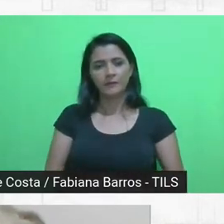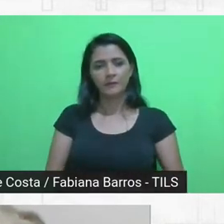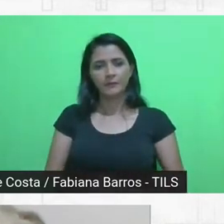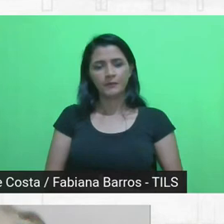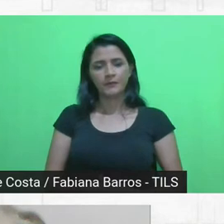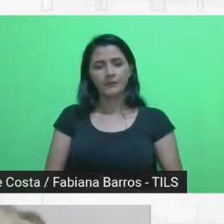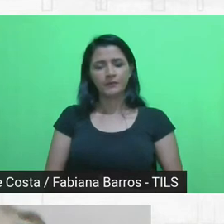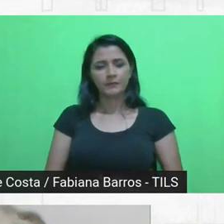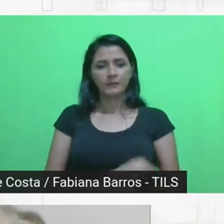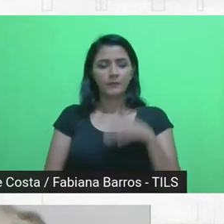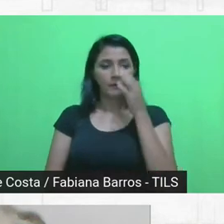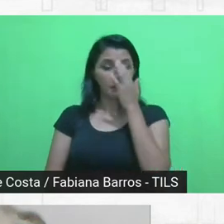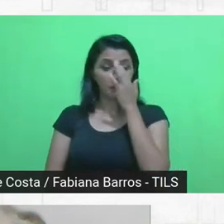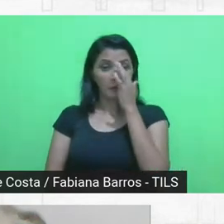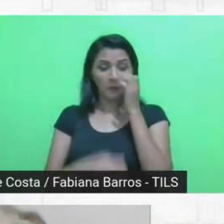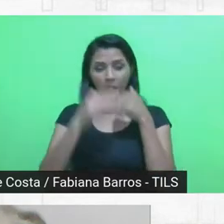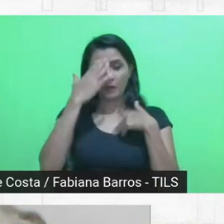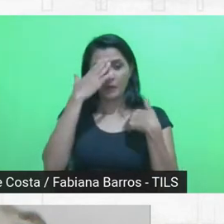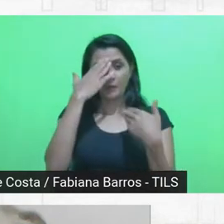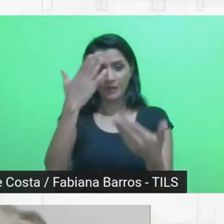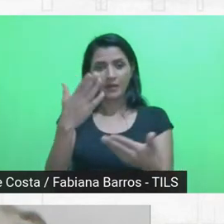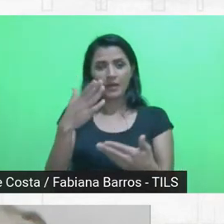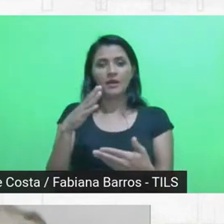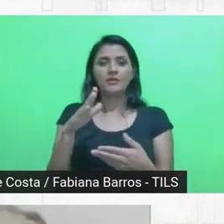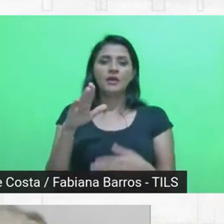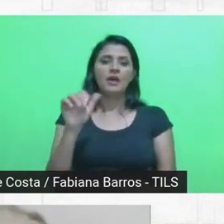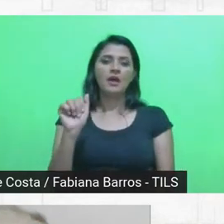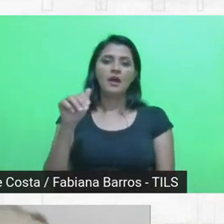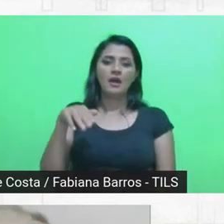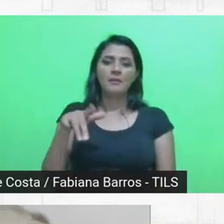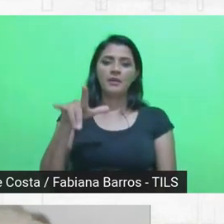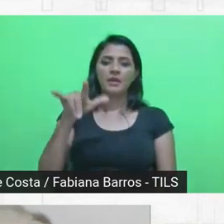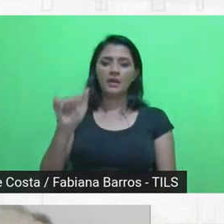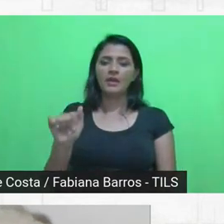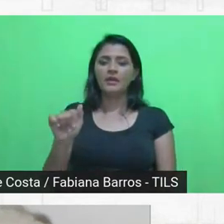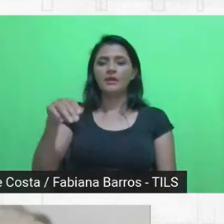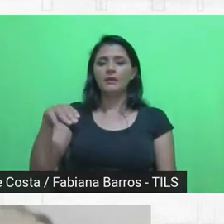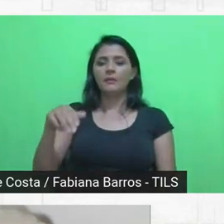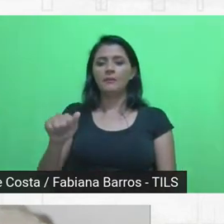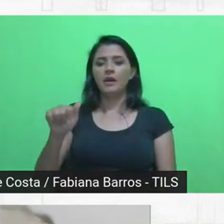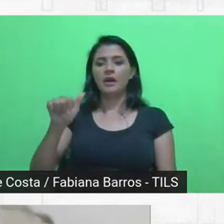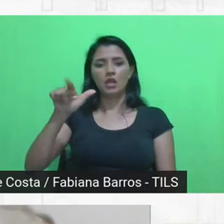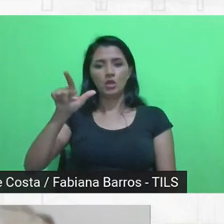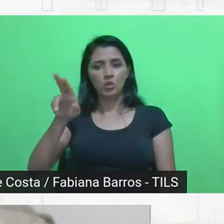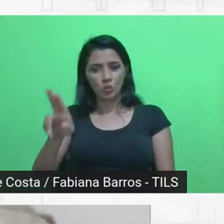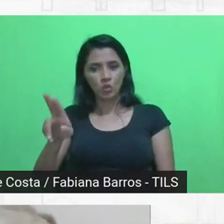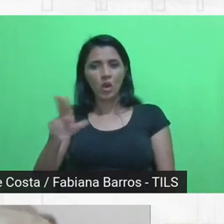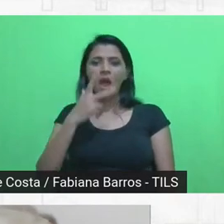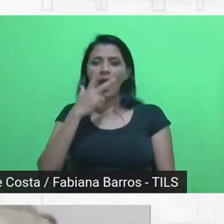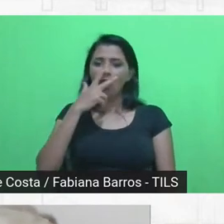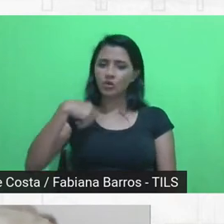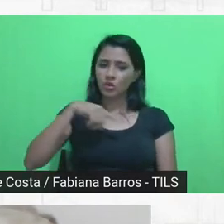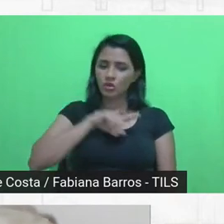Obrigada, Amélia, obrigada, Malu, eu acho que nós temos mais três minutinhos pelo que me